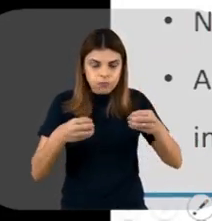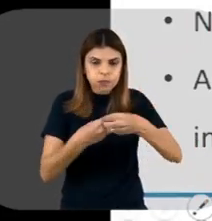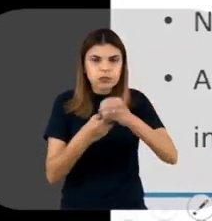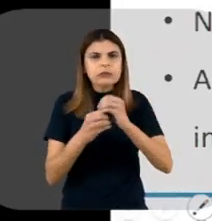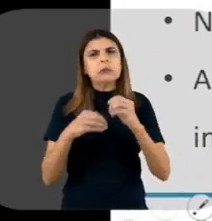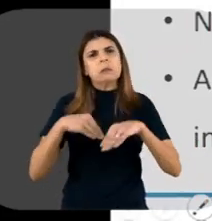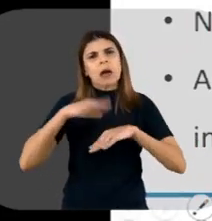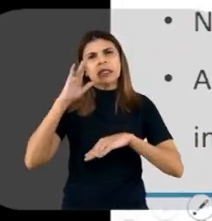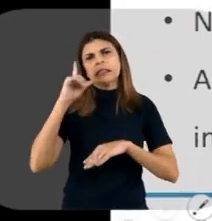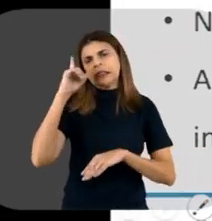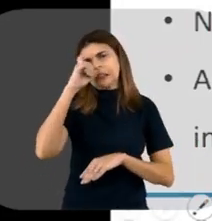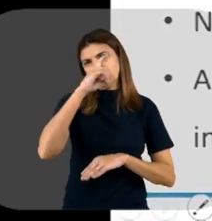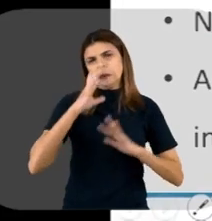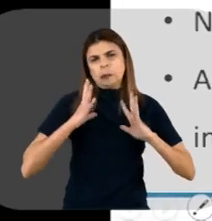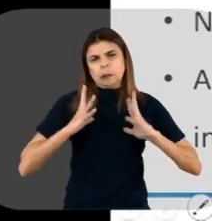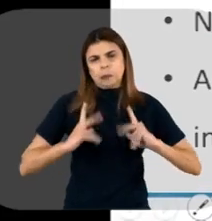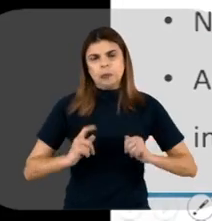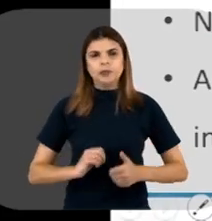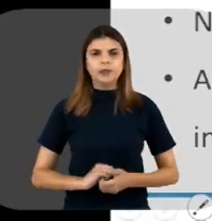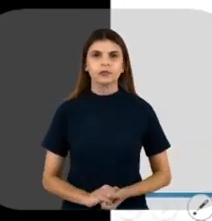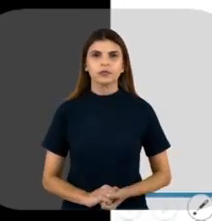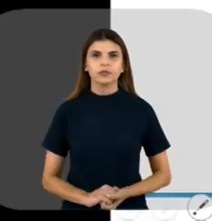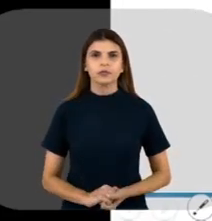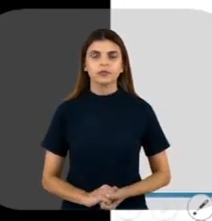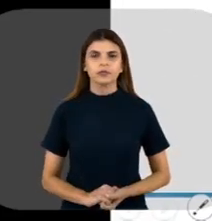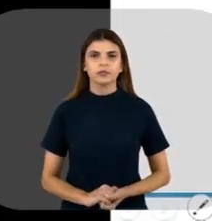torna muito difícil a purificação.